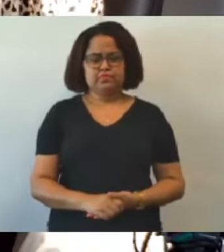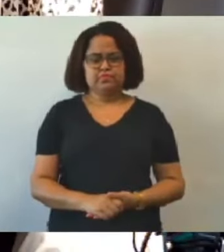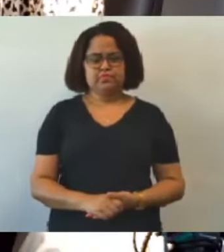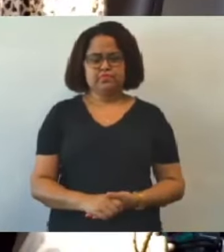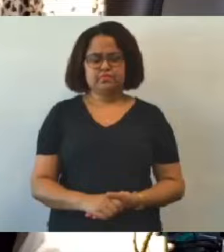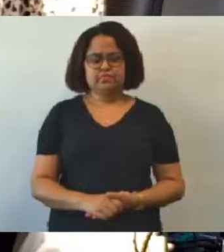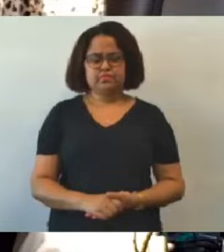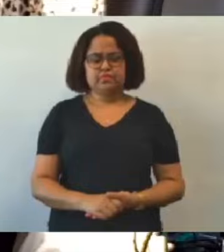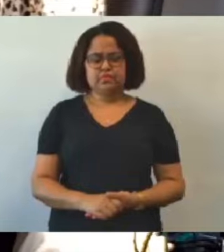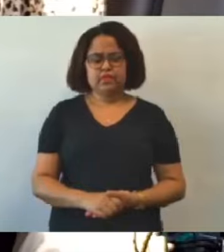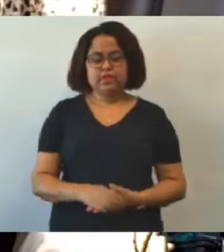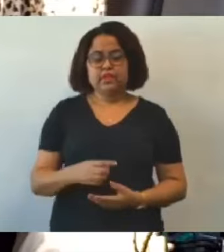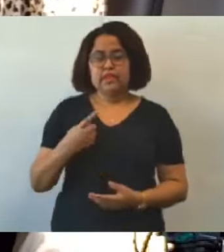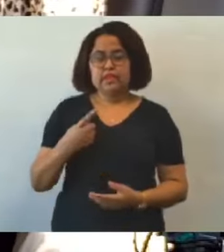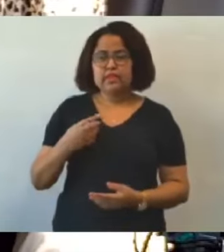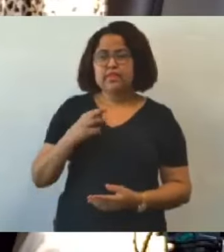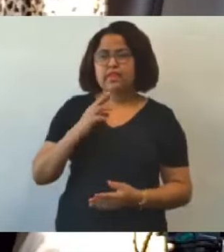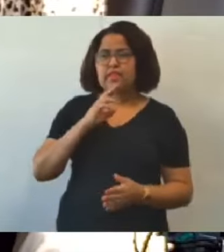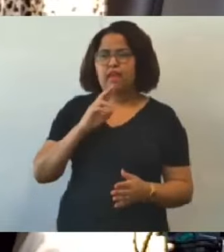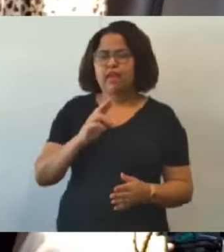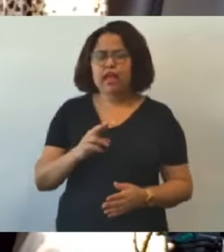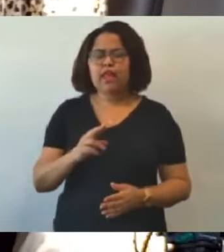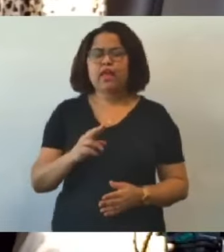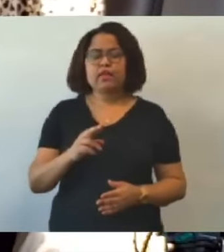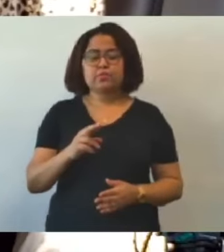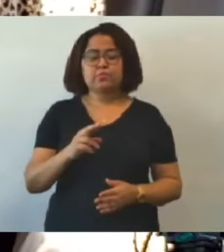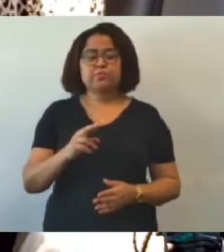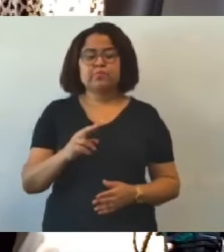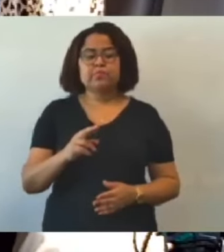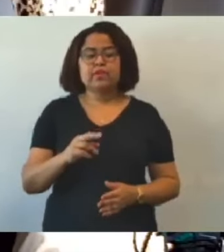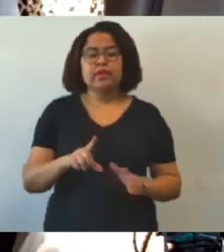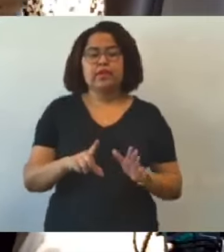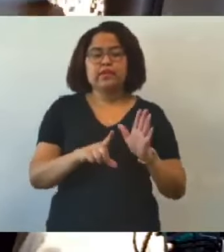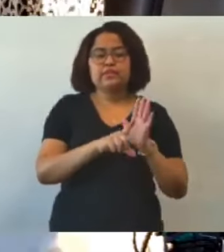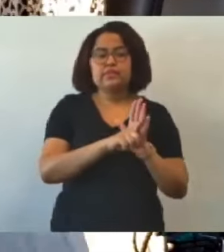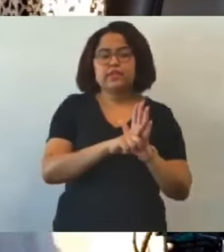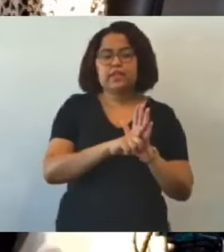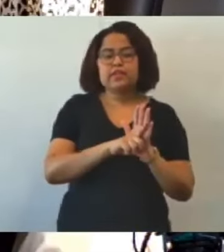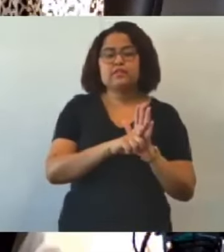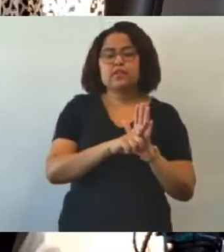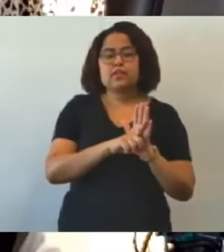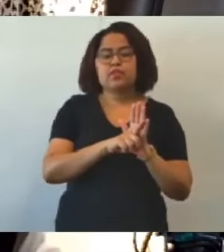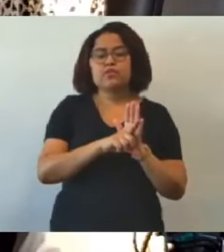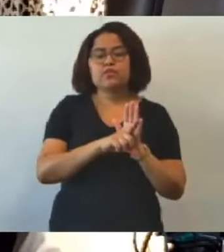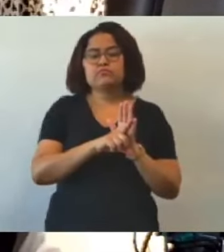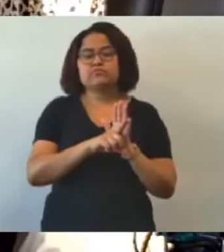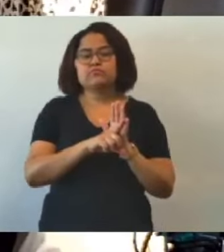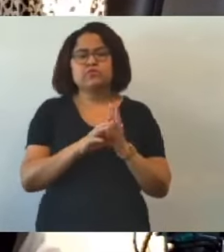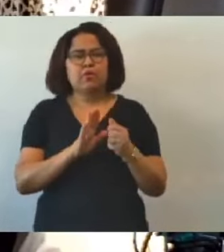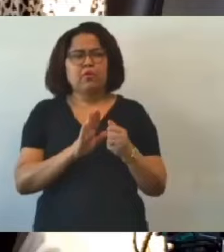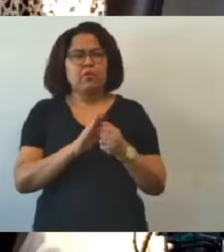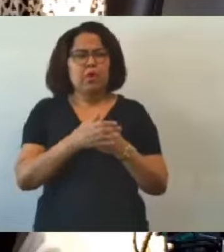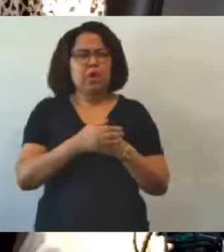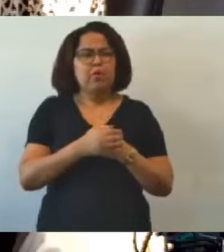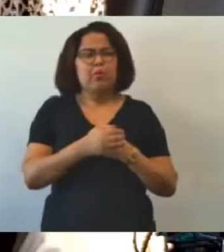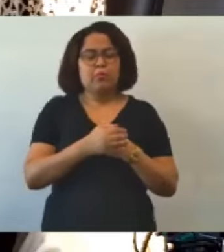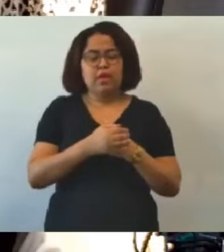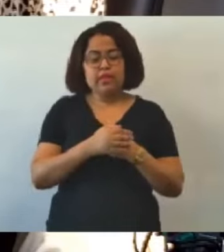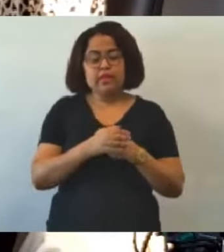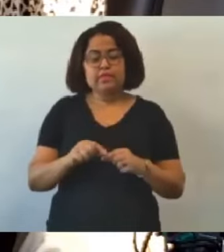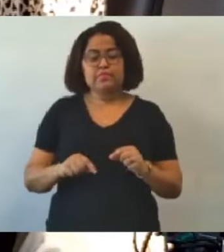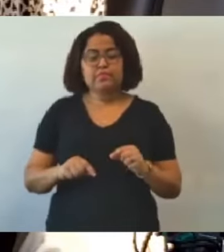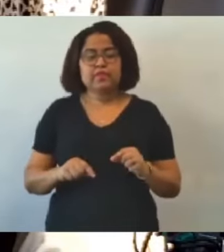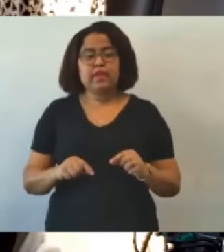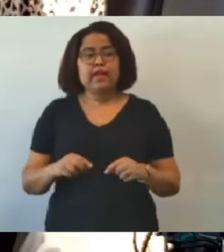Então, diante desse relato aí que a gente vê, que as legislações por parte do município acabam sendo omissas, aí a gente,